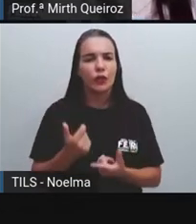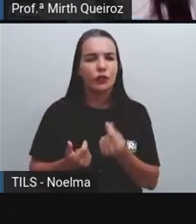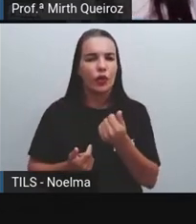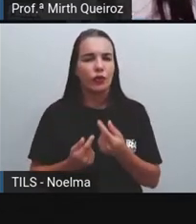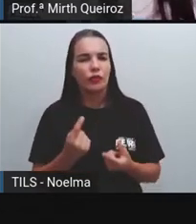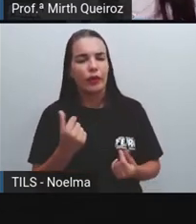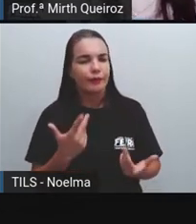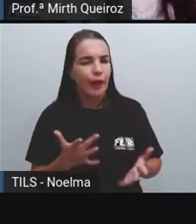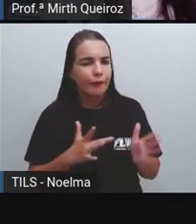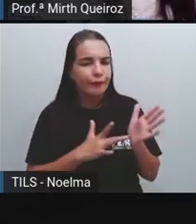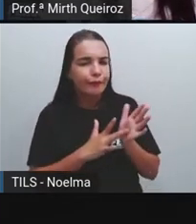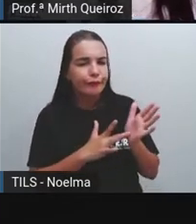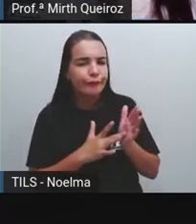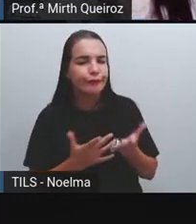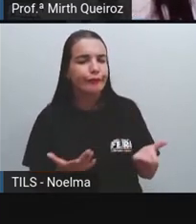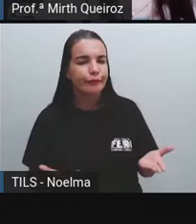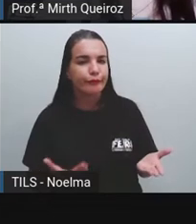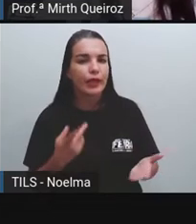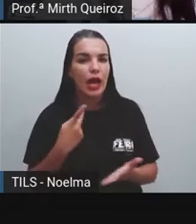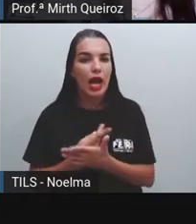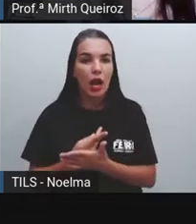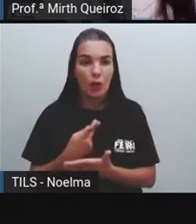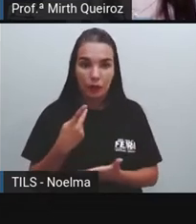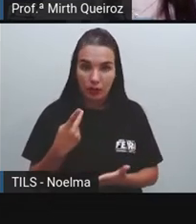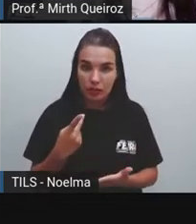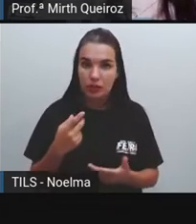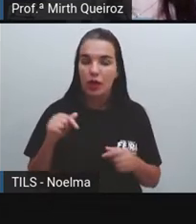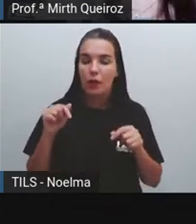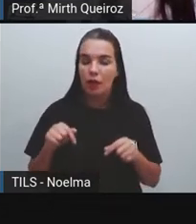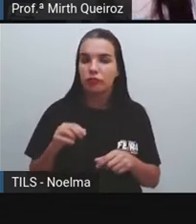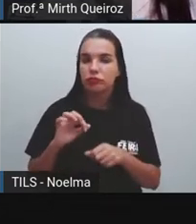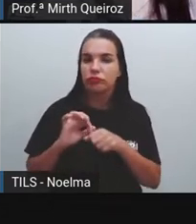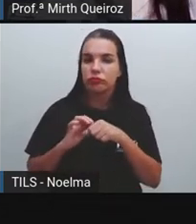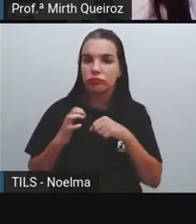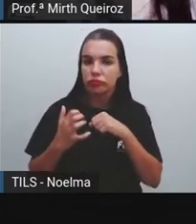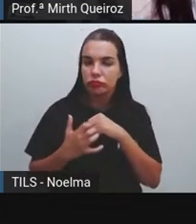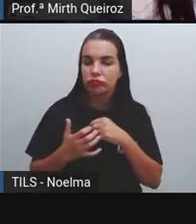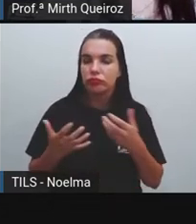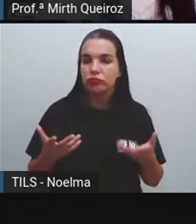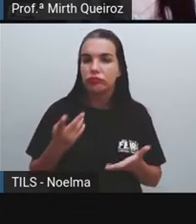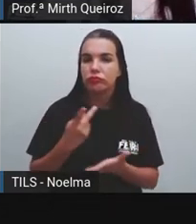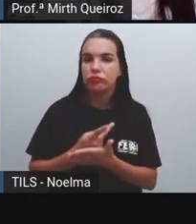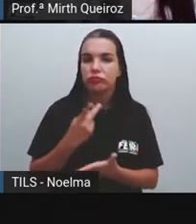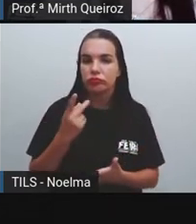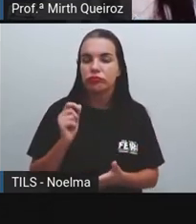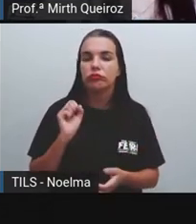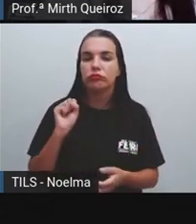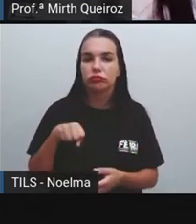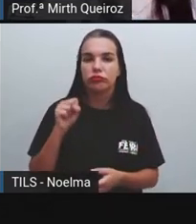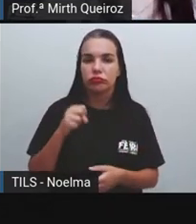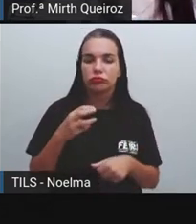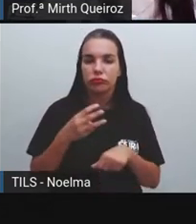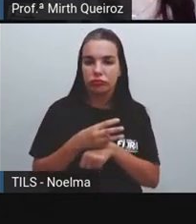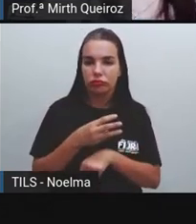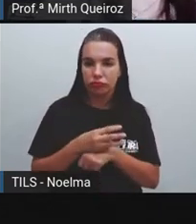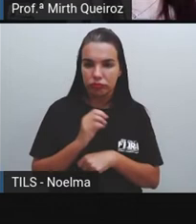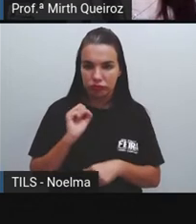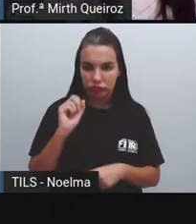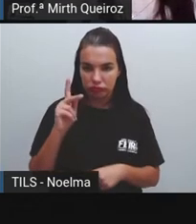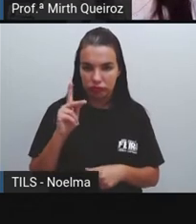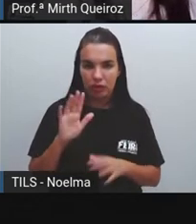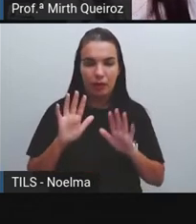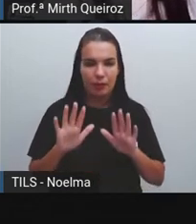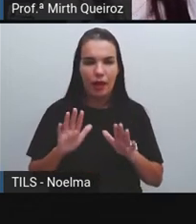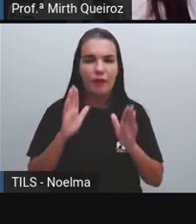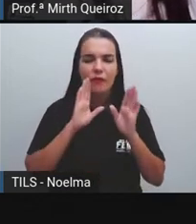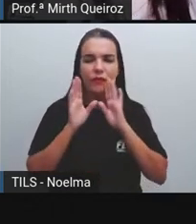ser Essa pessoa Aconteceu Bastante Esse ano Por exemplo Com o WhatsApp Certo? Com o